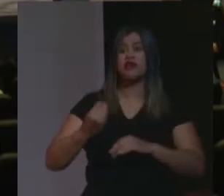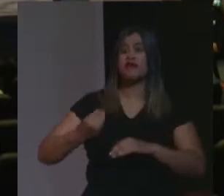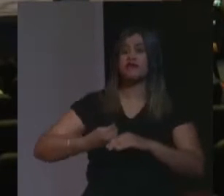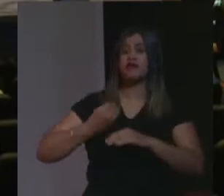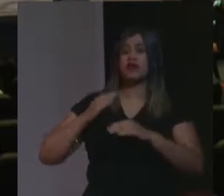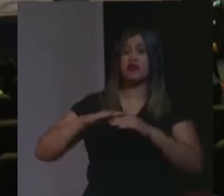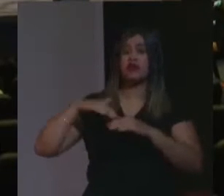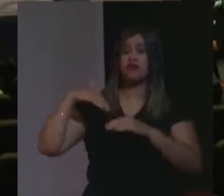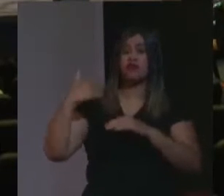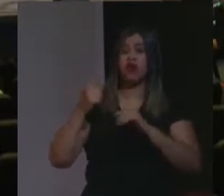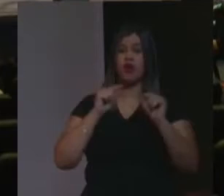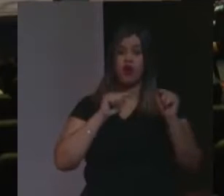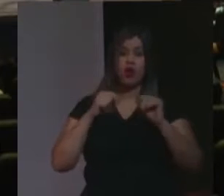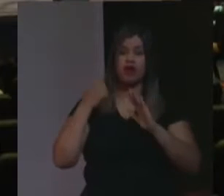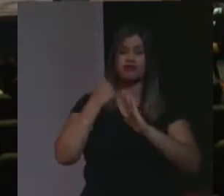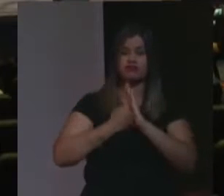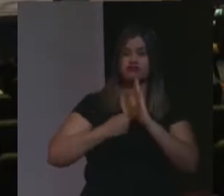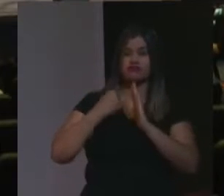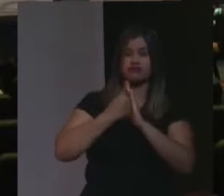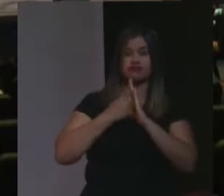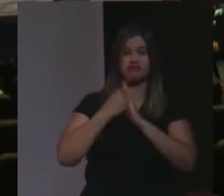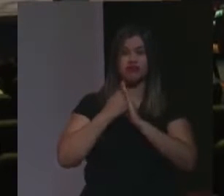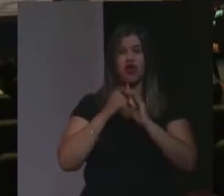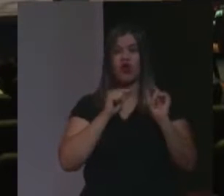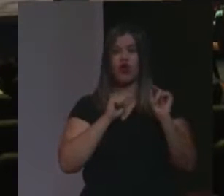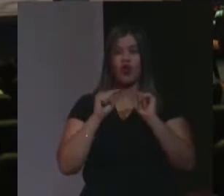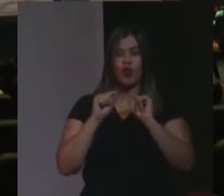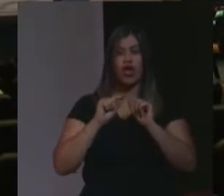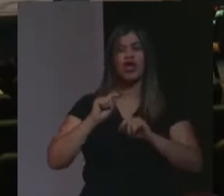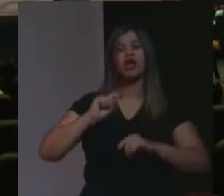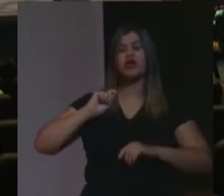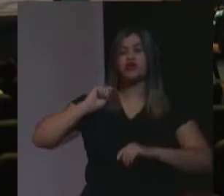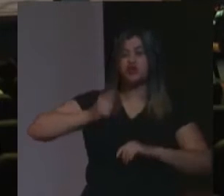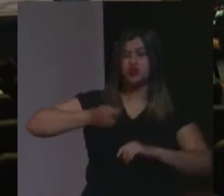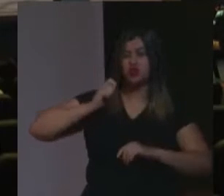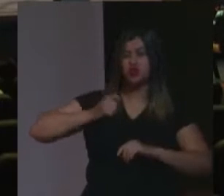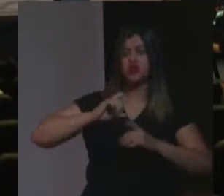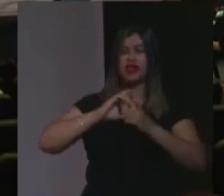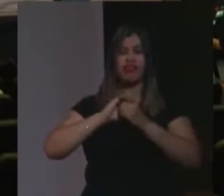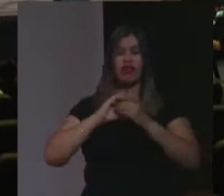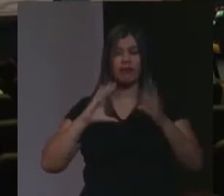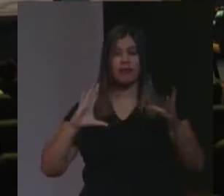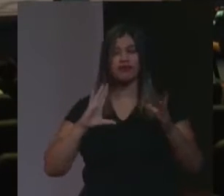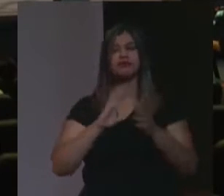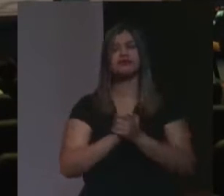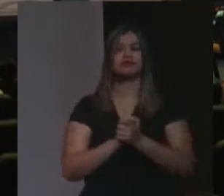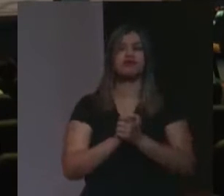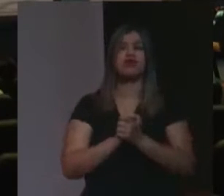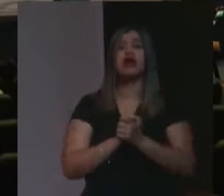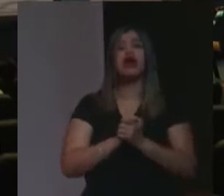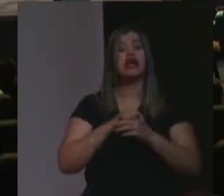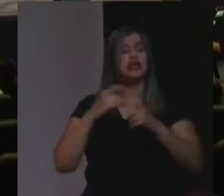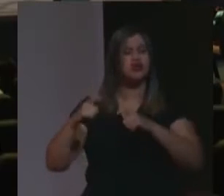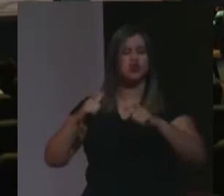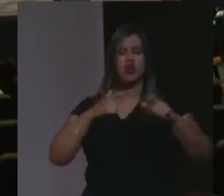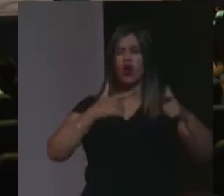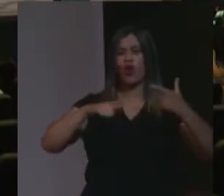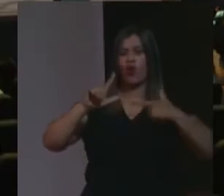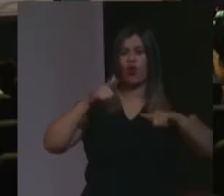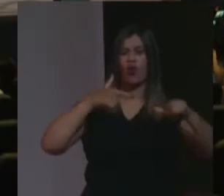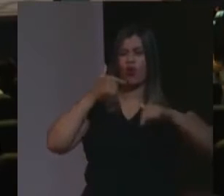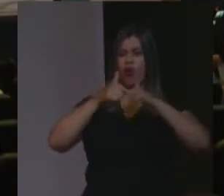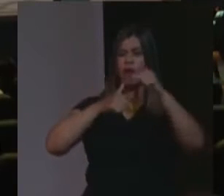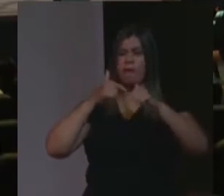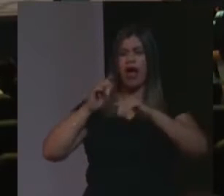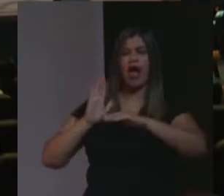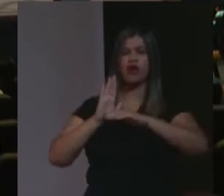batalhou em entidades na Associação de Juízes para a Democracia, no nosso IBCCrim, em tantos outros lugares, por um